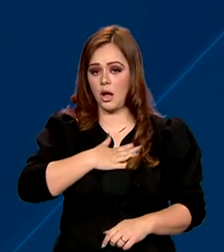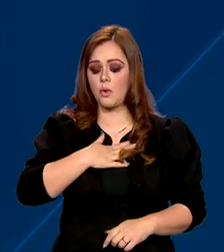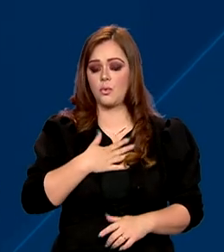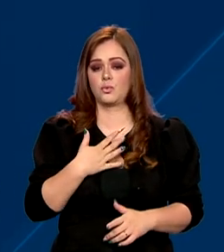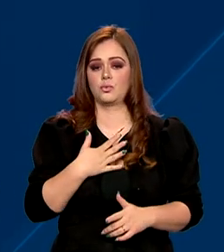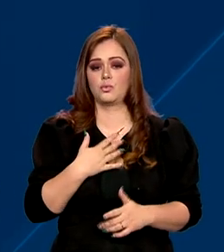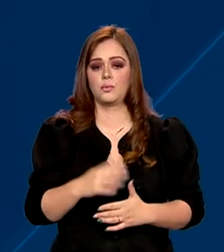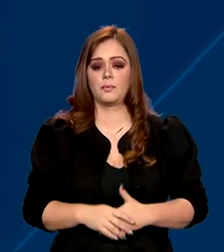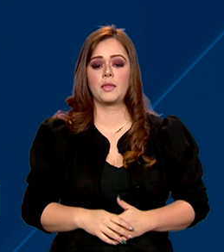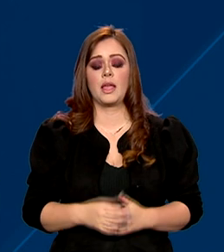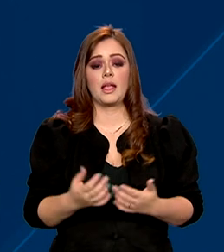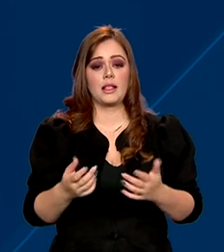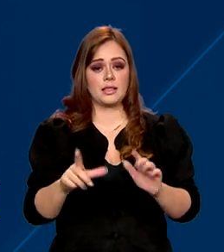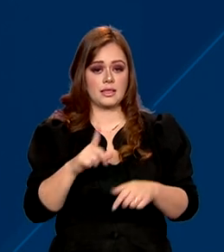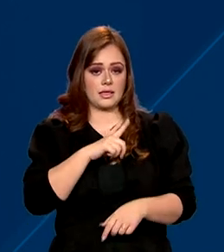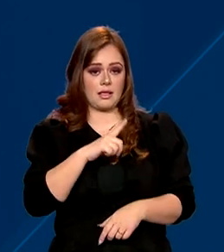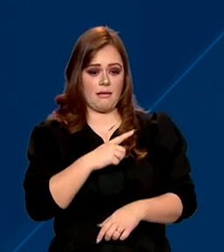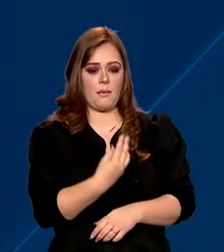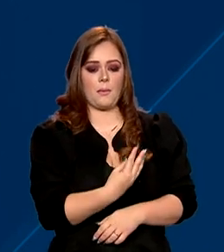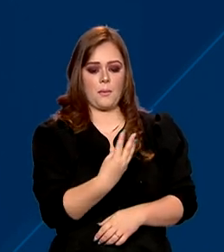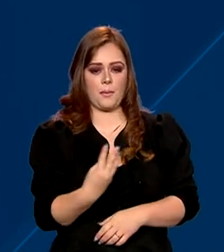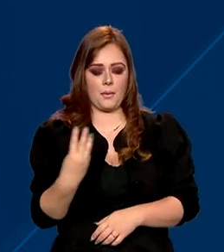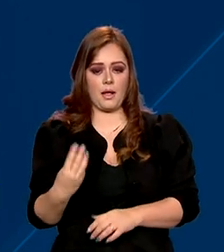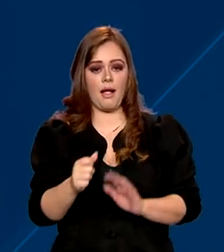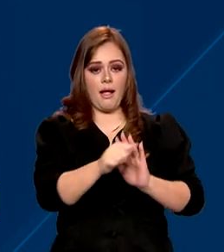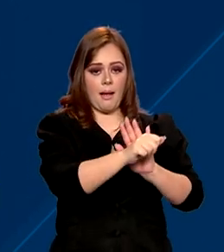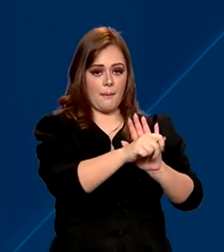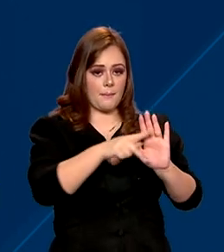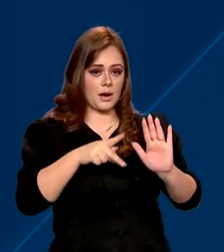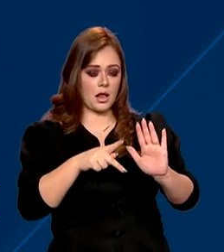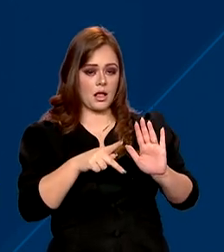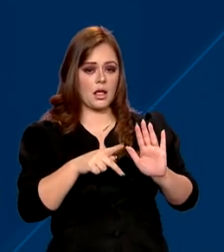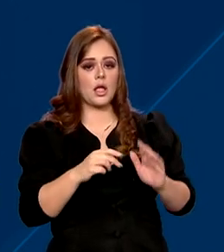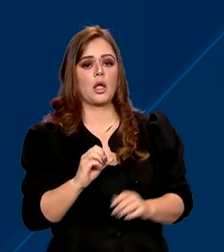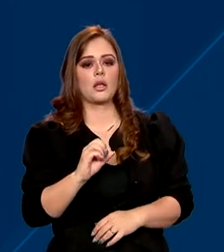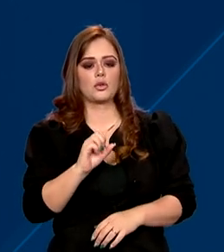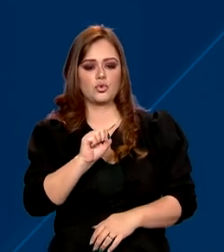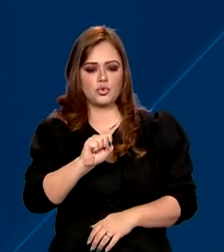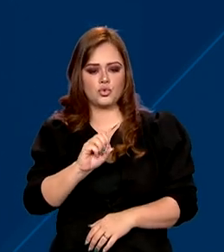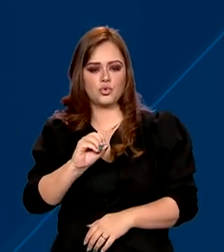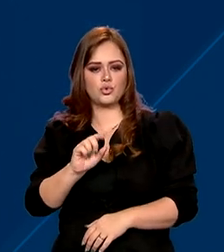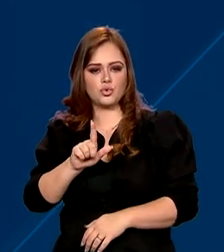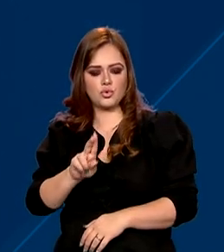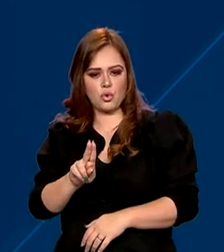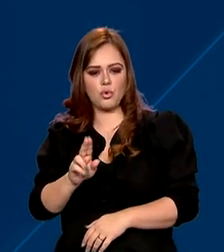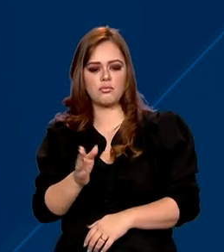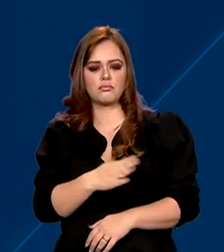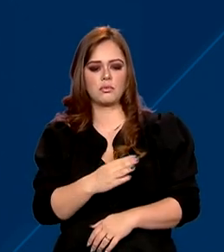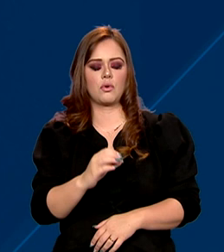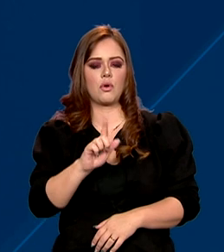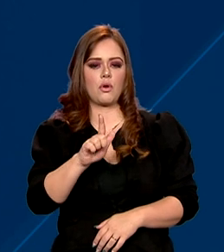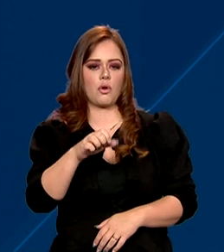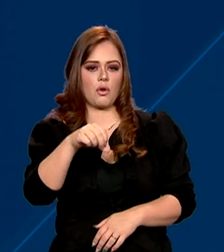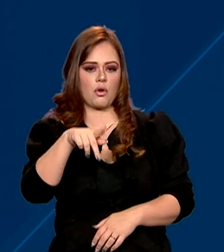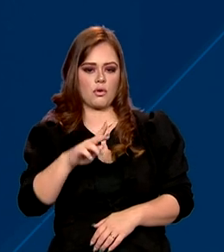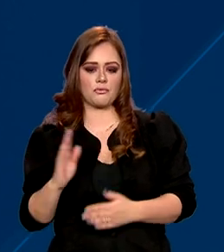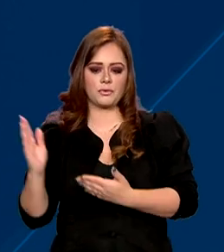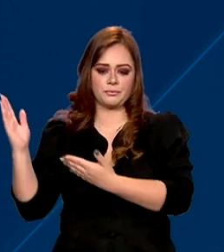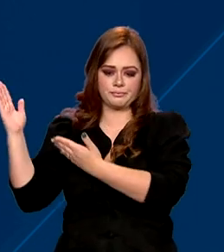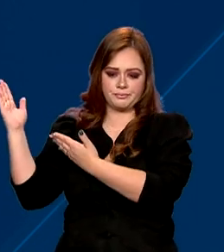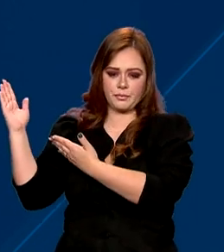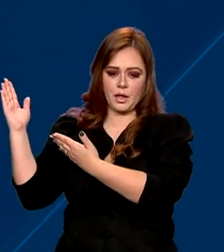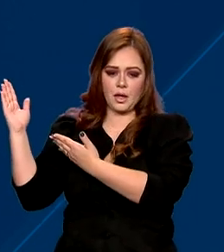Desenrola deve acessar o aplicativo SolGov do governo federal para conhecer a proposta de pagamento.